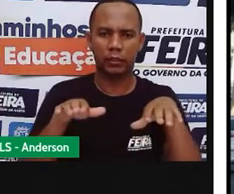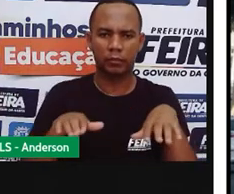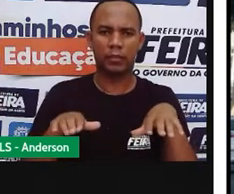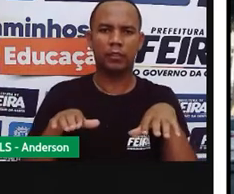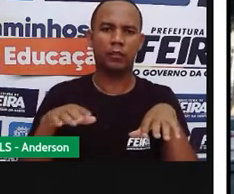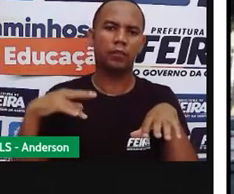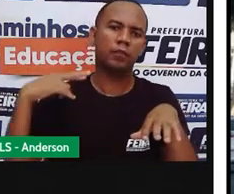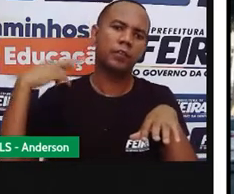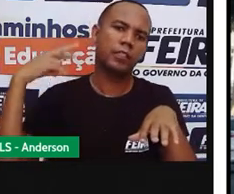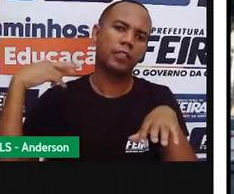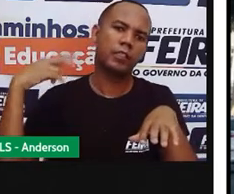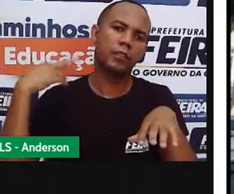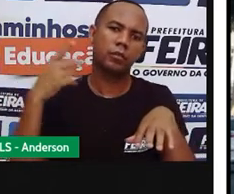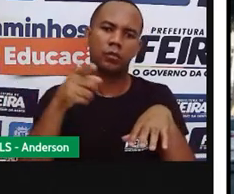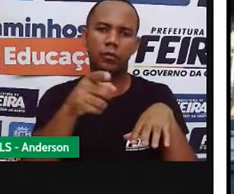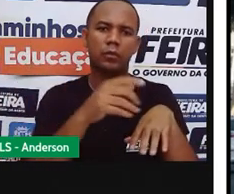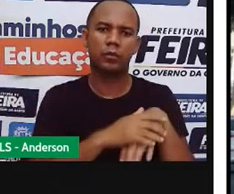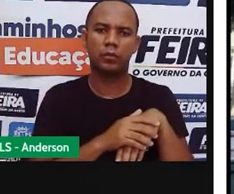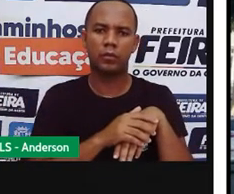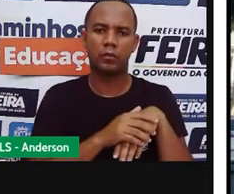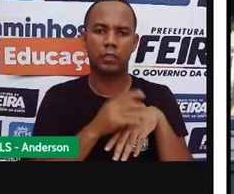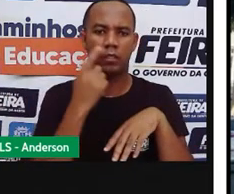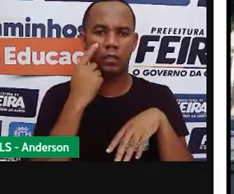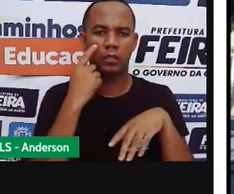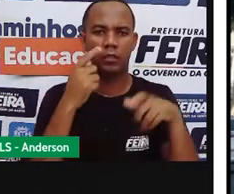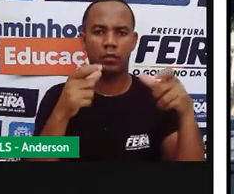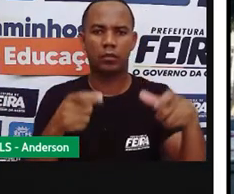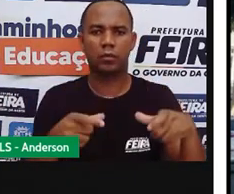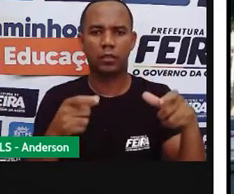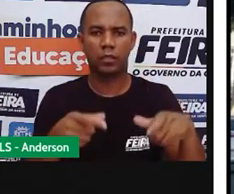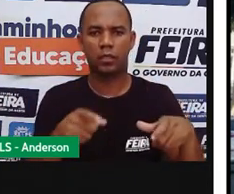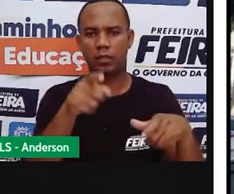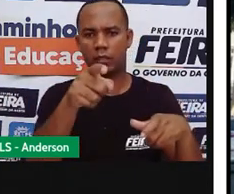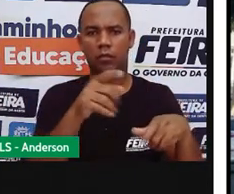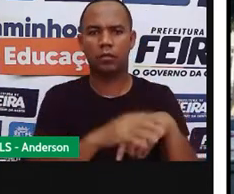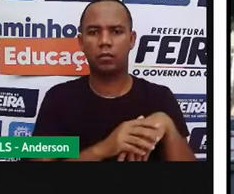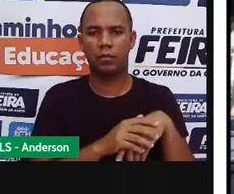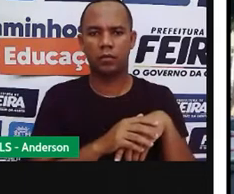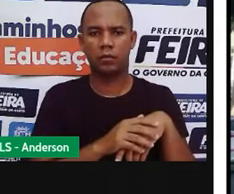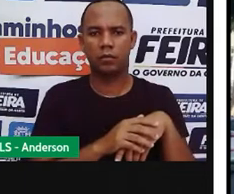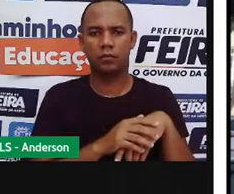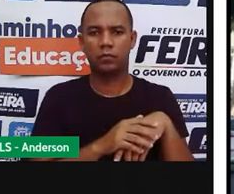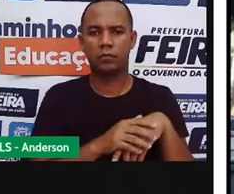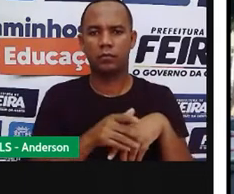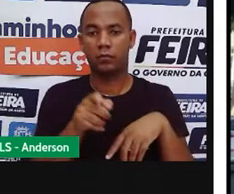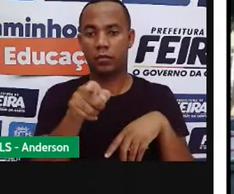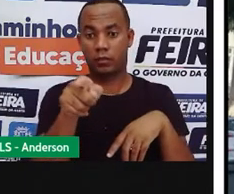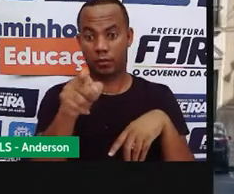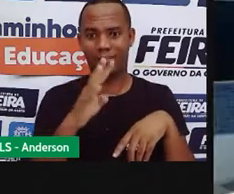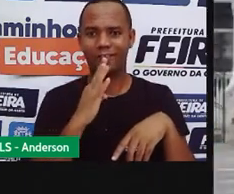Essa aqui é a Câmara Municipal de Conceição da Feira. E essa é a de Feira de Santana.